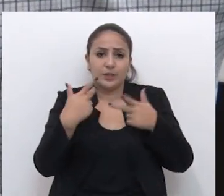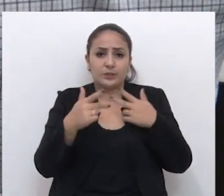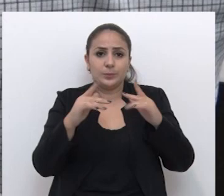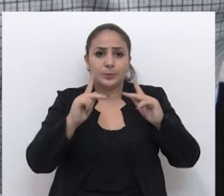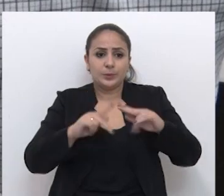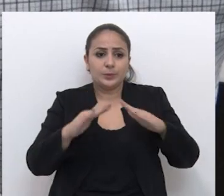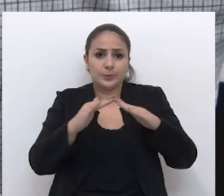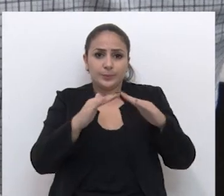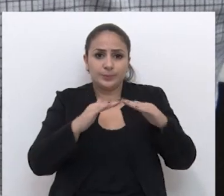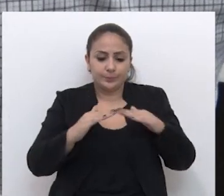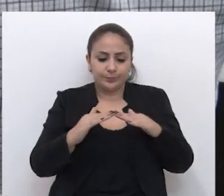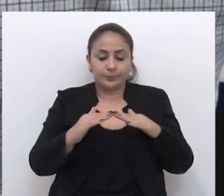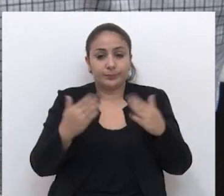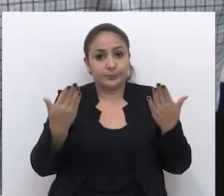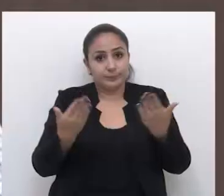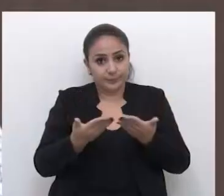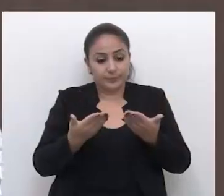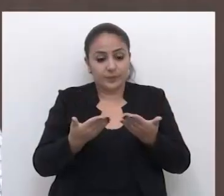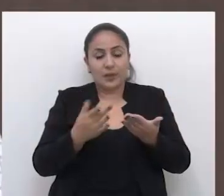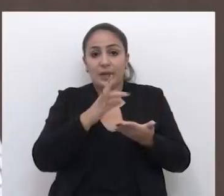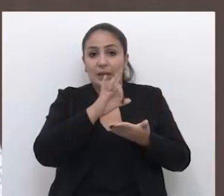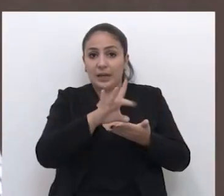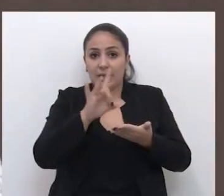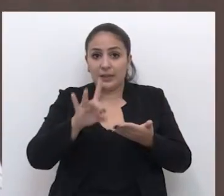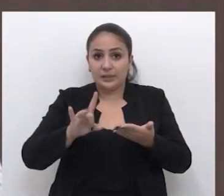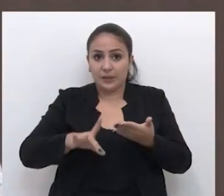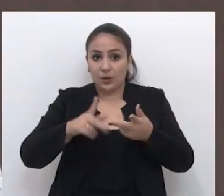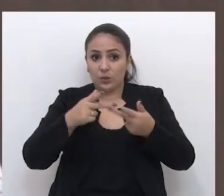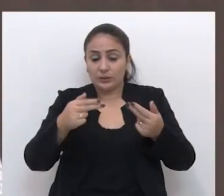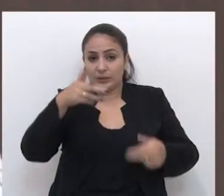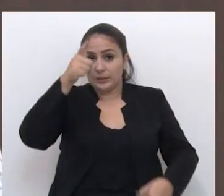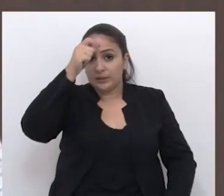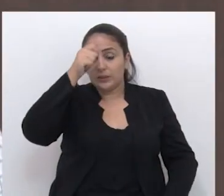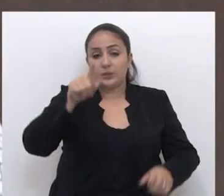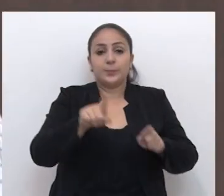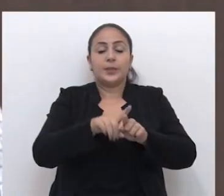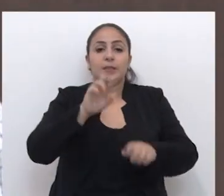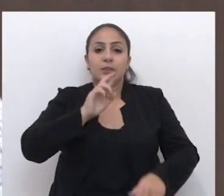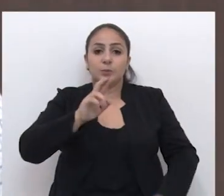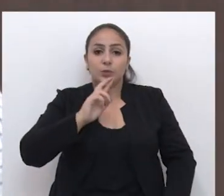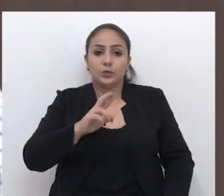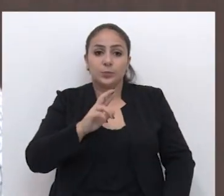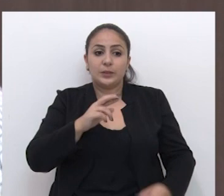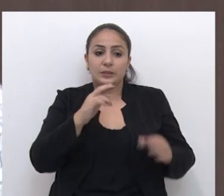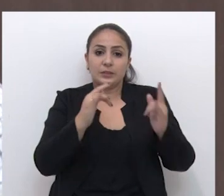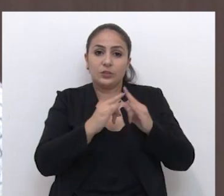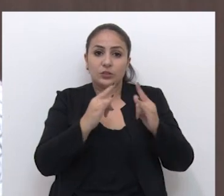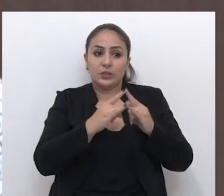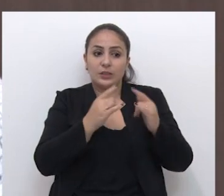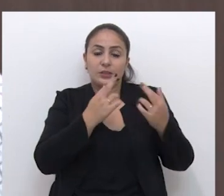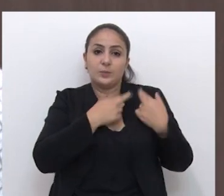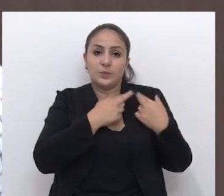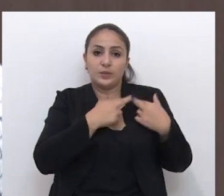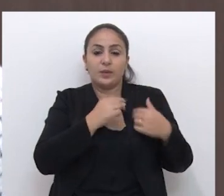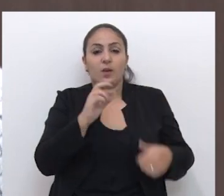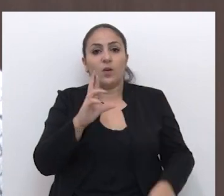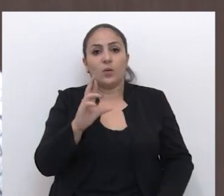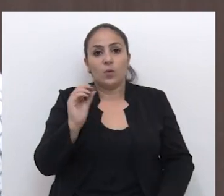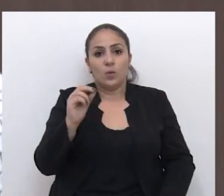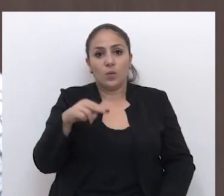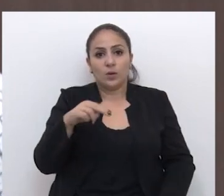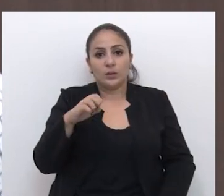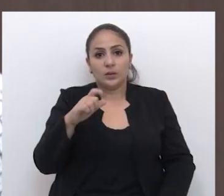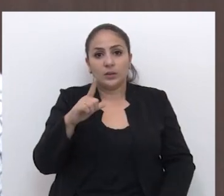relatados pelos moradores. Agora, cada caso será analisado e respondido pelos órgãos competentes.